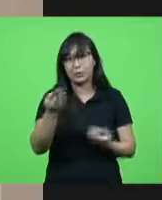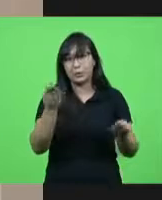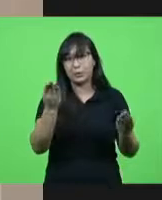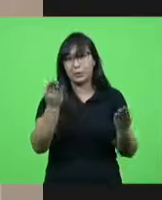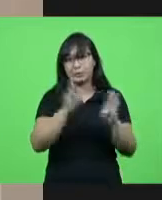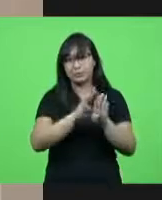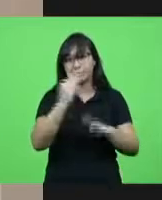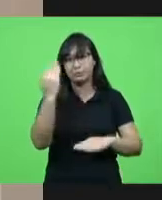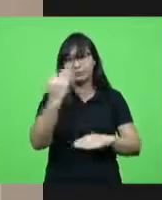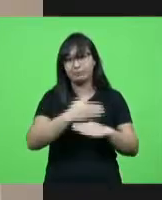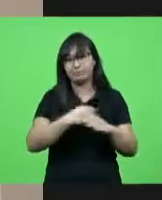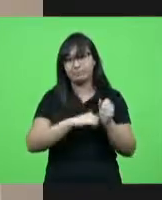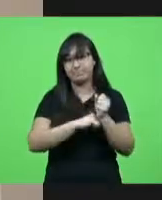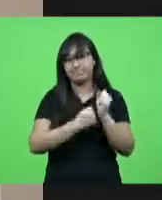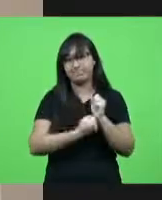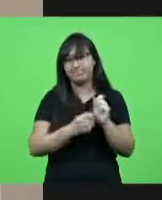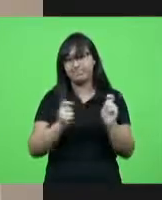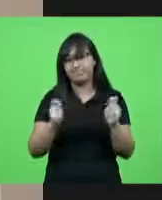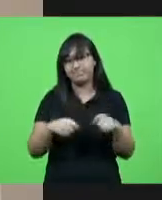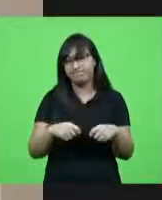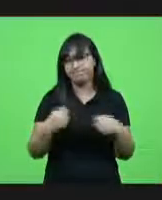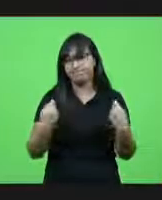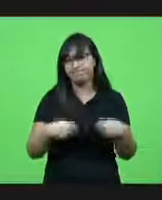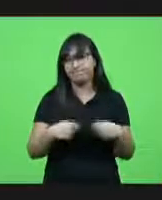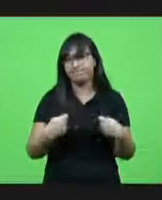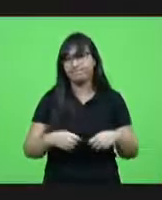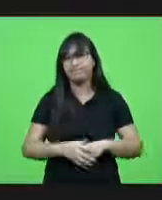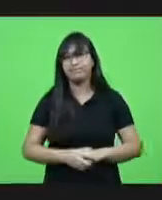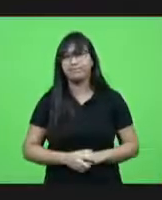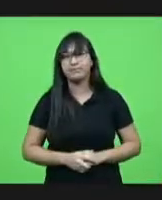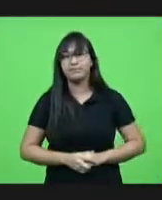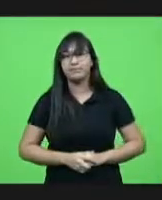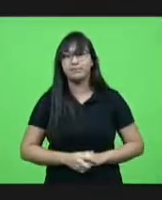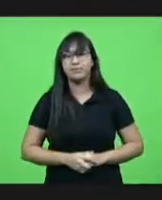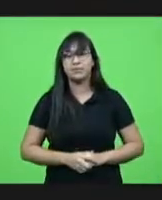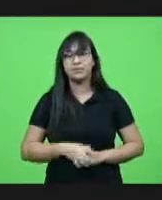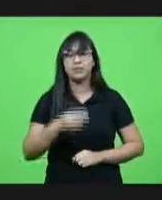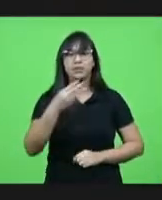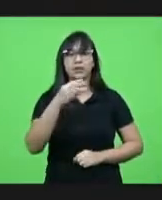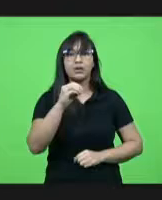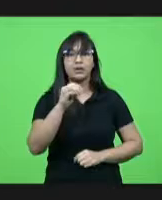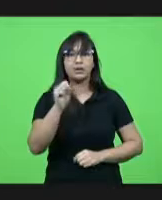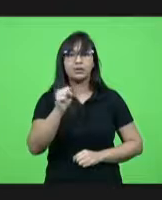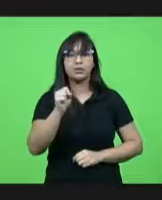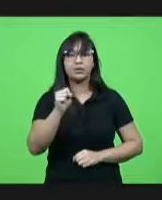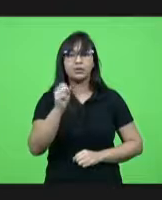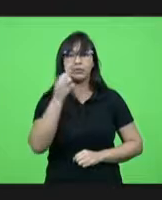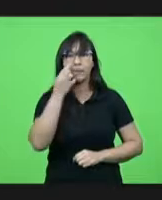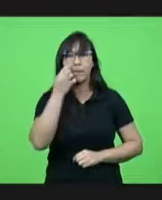restritivas então eu acho que aqui nós 30 segundos deputado para concluir